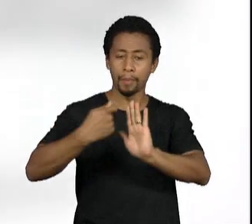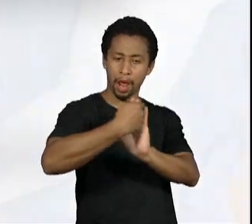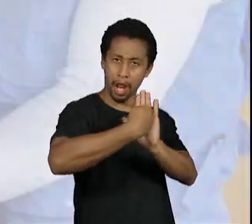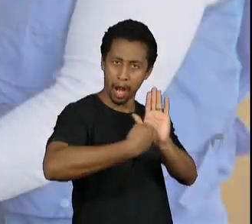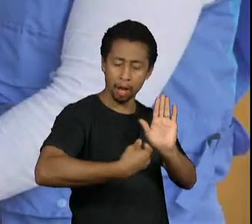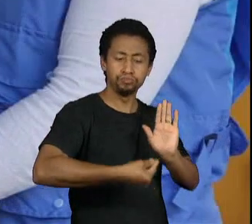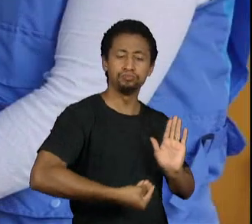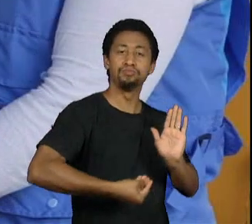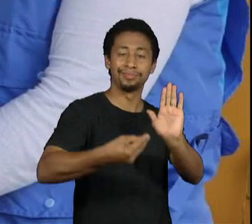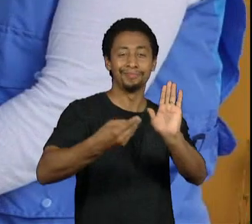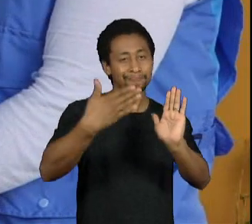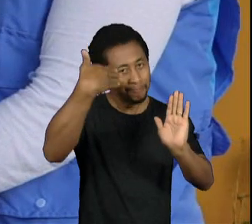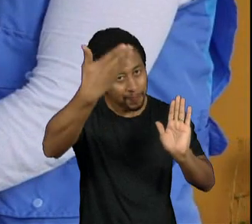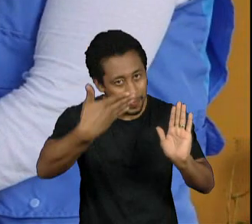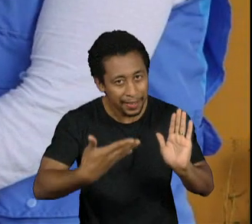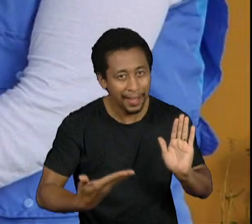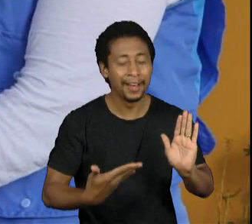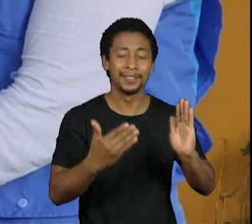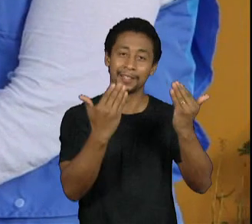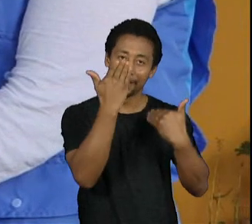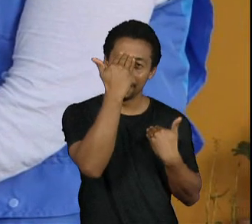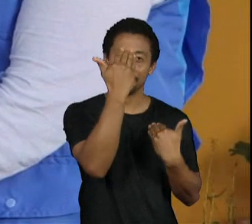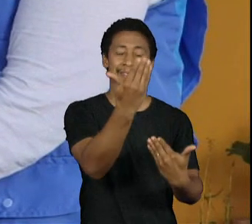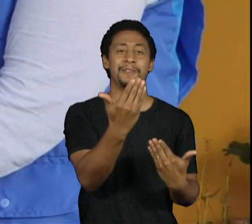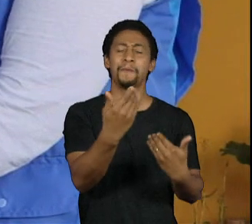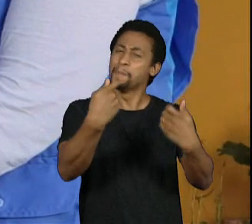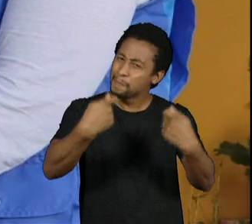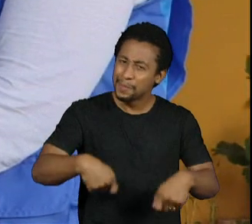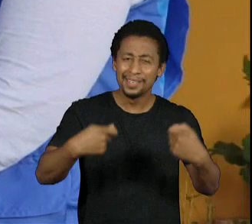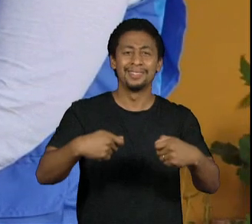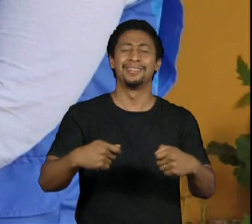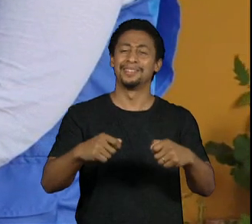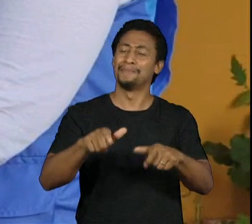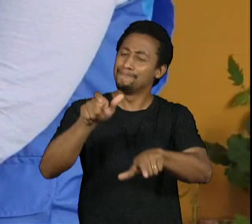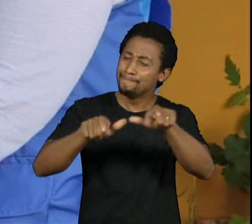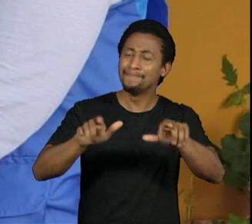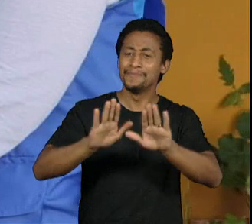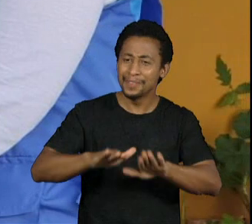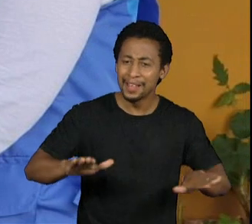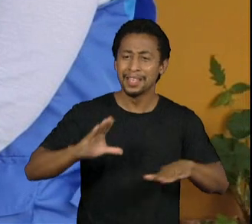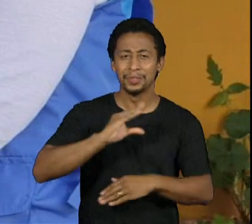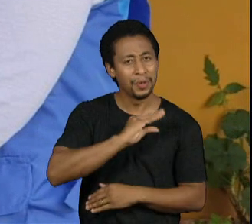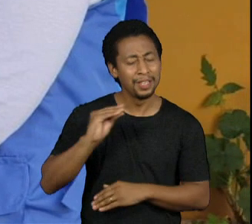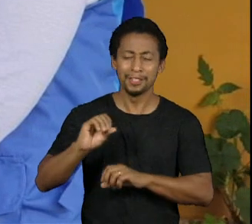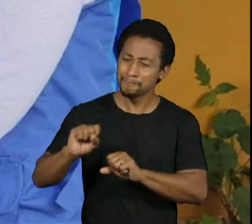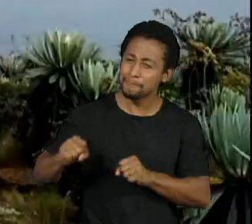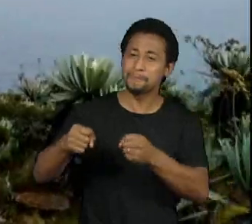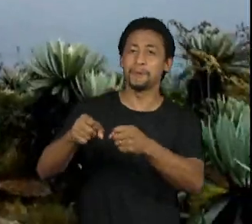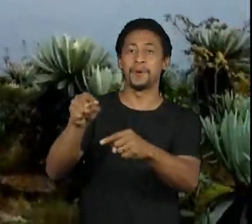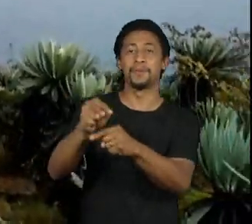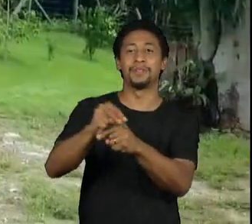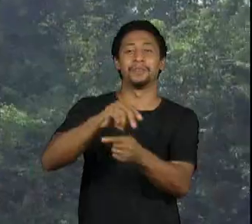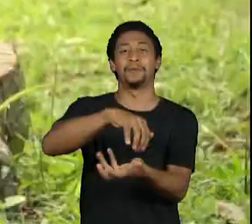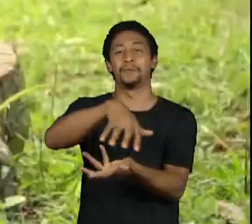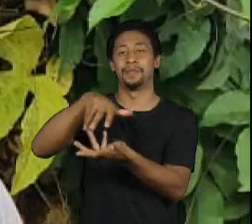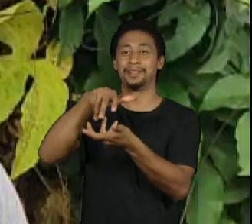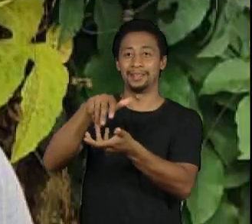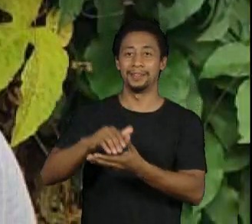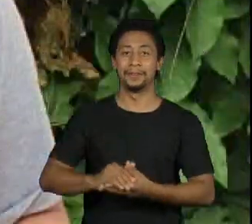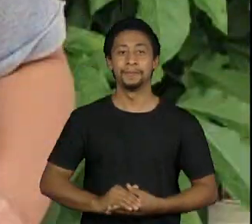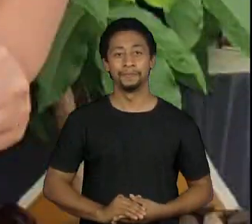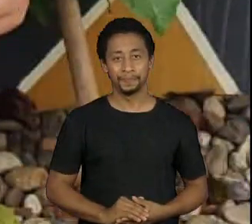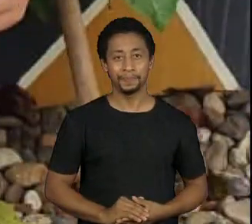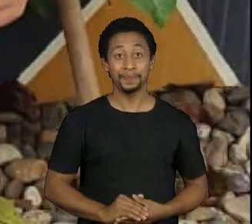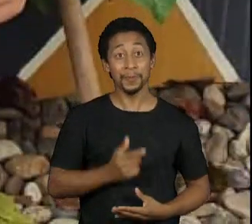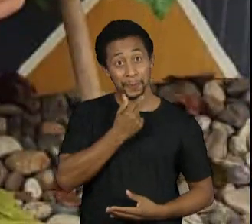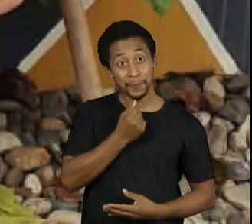ativismo e diz que o mundo precisa de mais jovens com a sua paixão por proteger o planeta. O